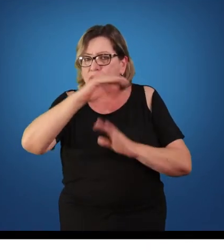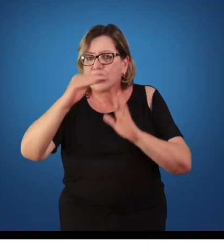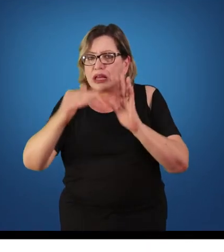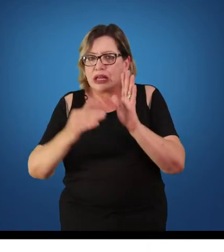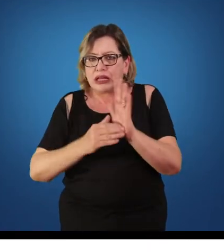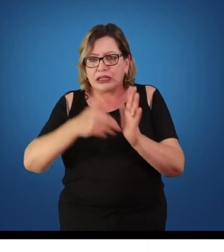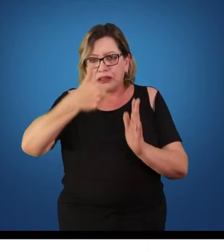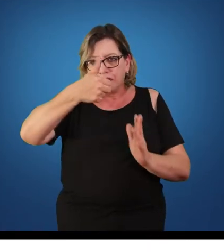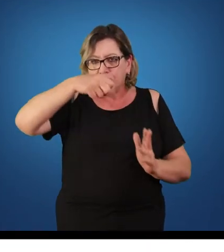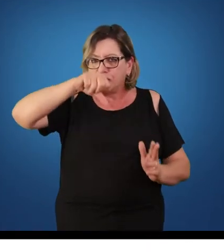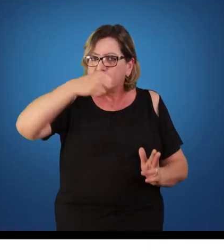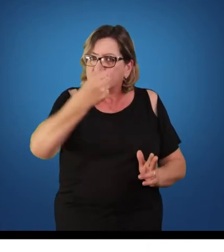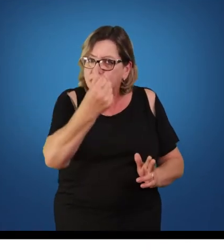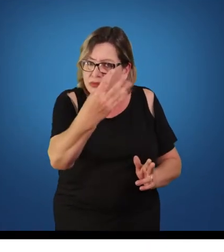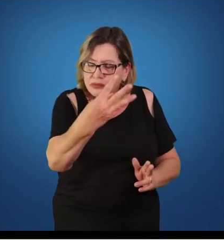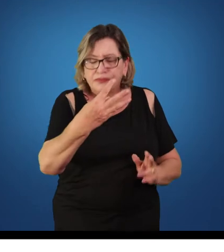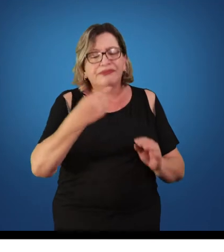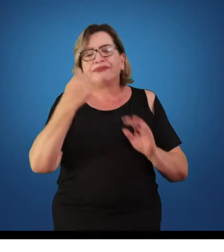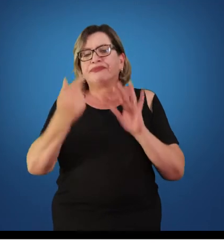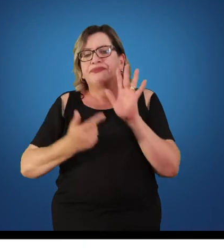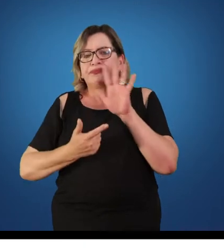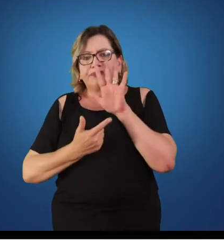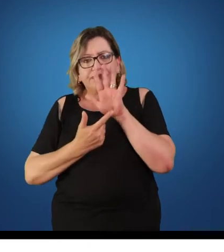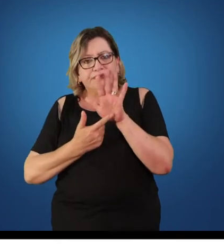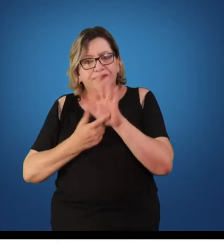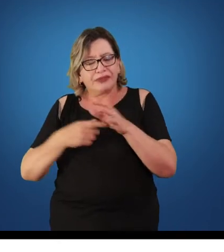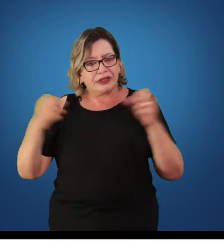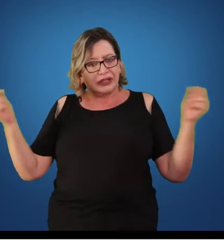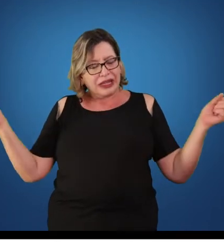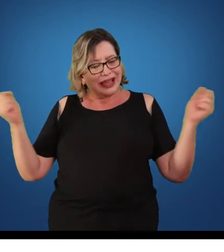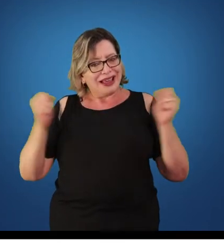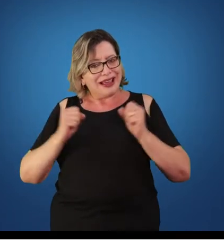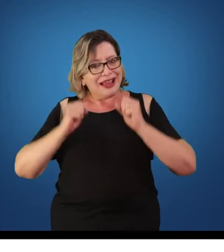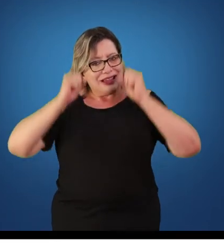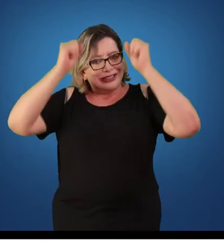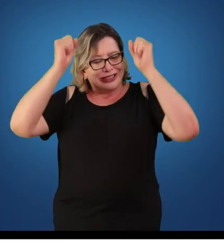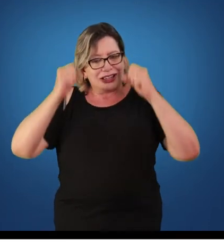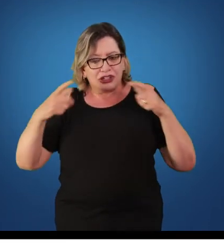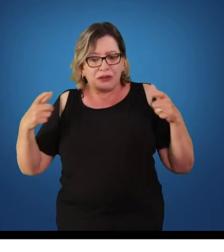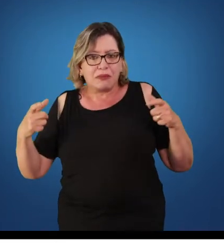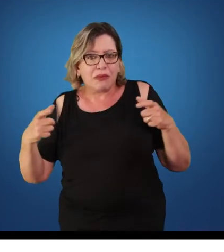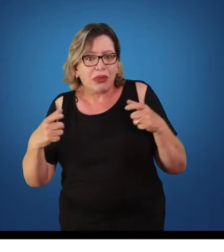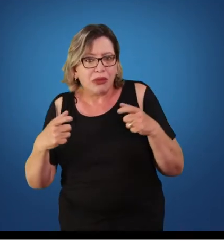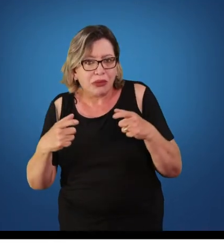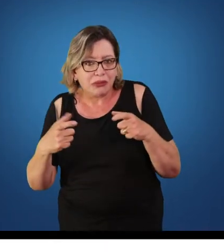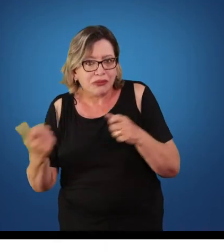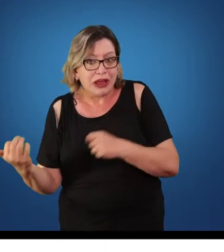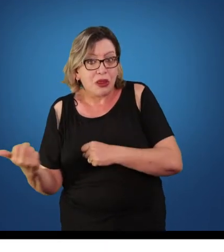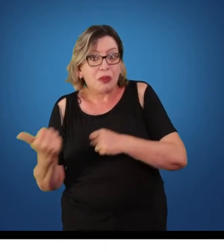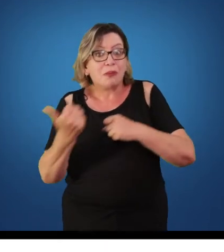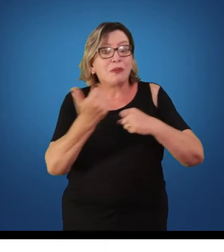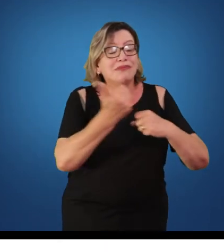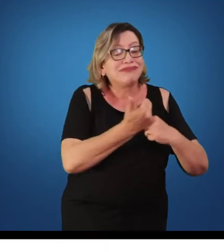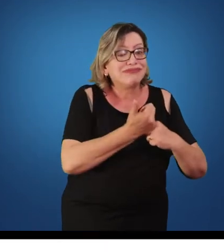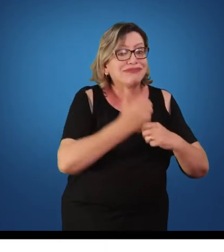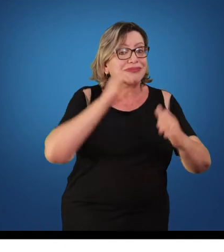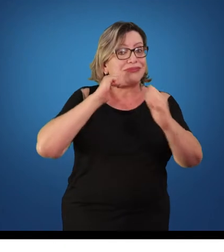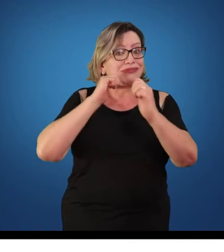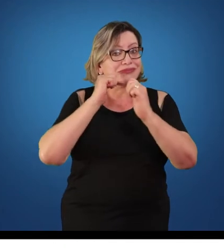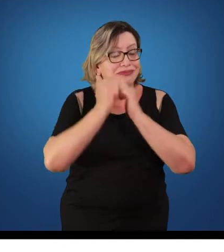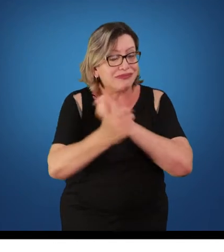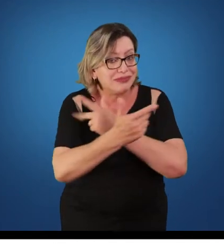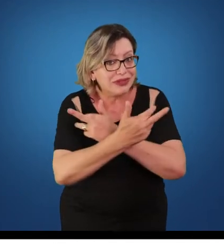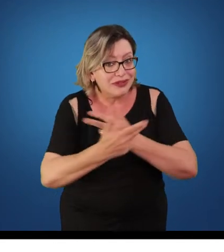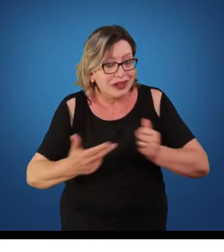1964, a ginástica perde espaço para os esportes. Saúde,